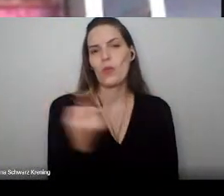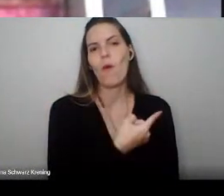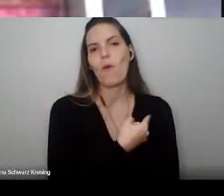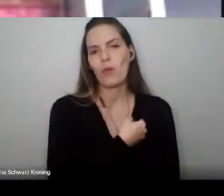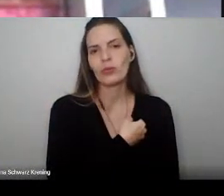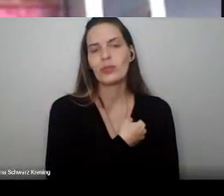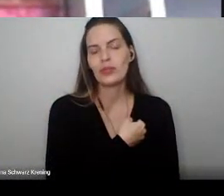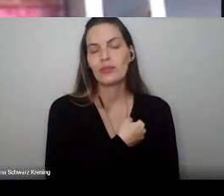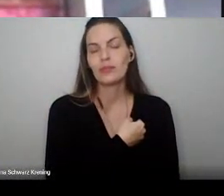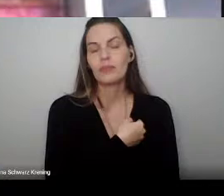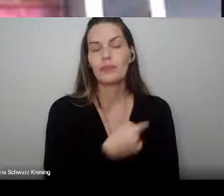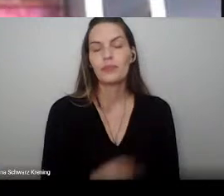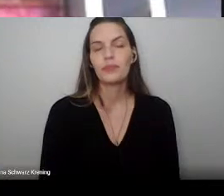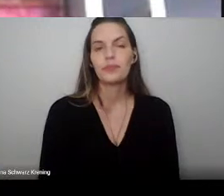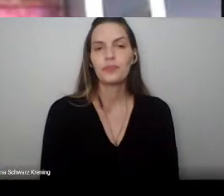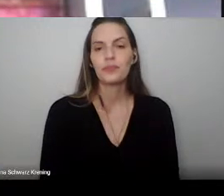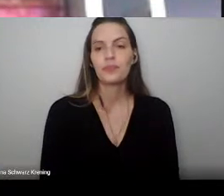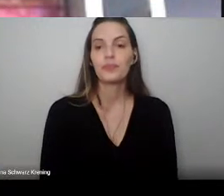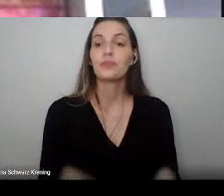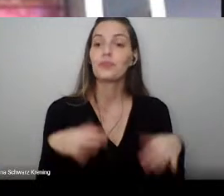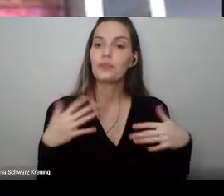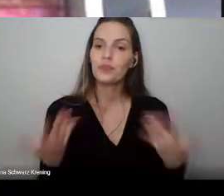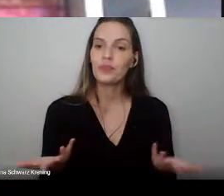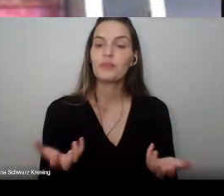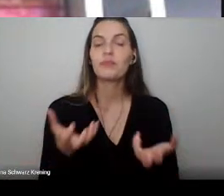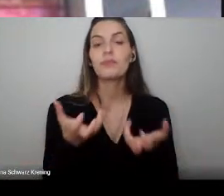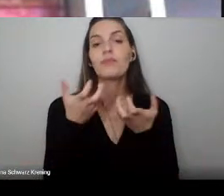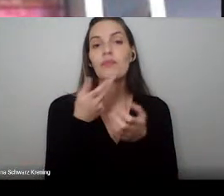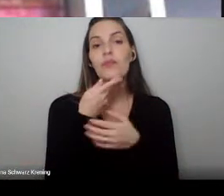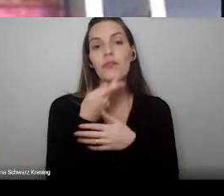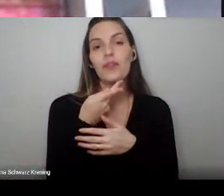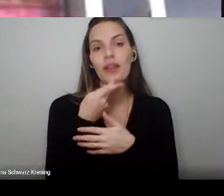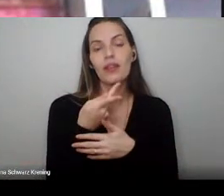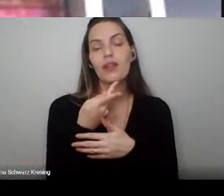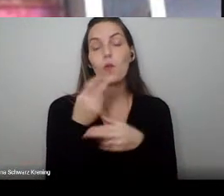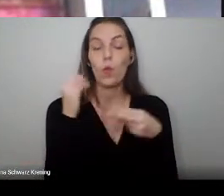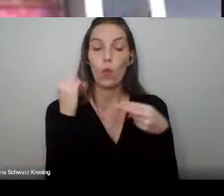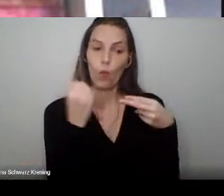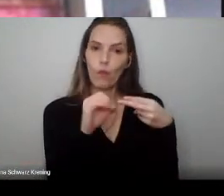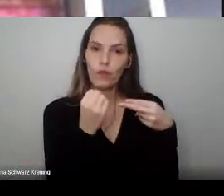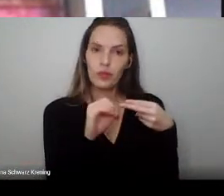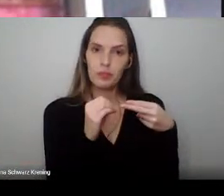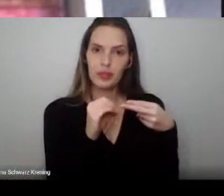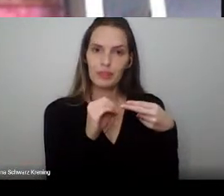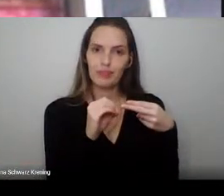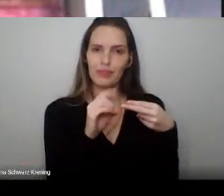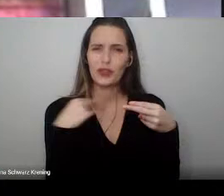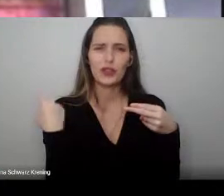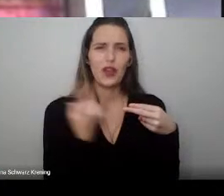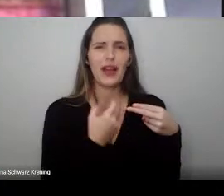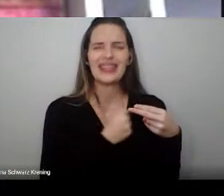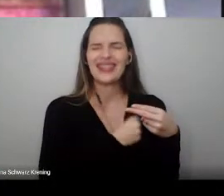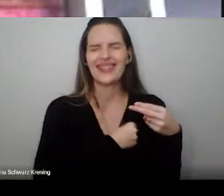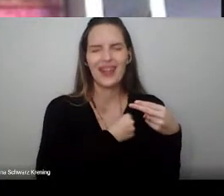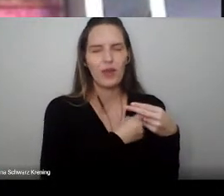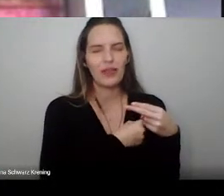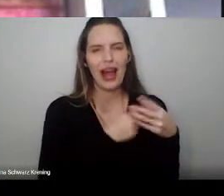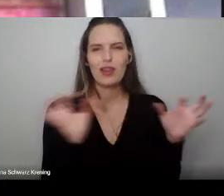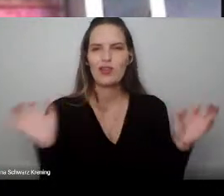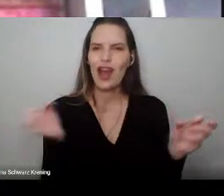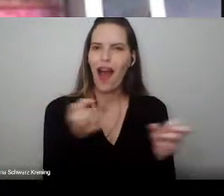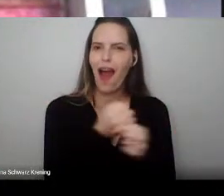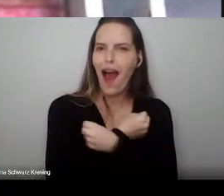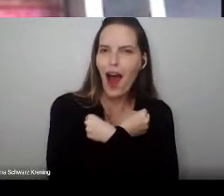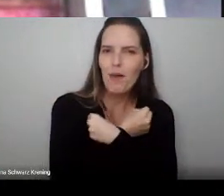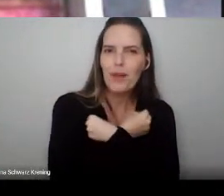Então, a gente quer dizer, assim, que a UFSP, apesar de a gente estar morrendo de saudade de se abraçar e de ter vocês lá, e